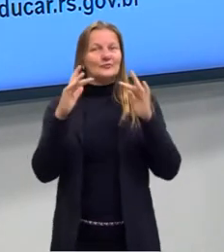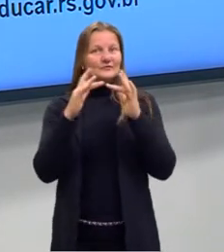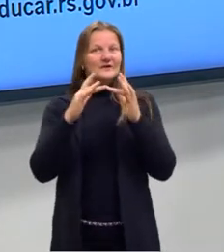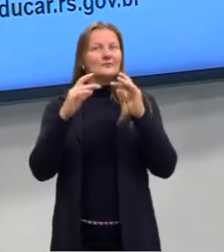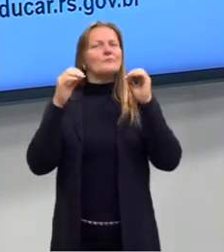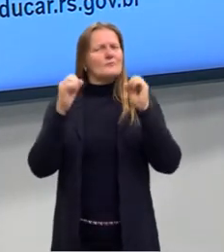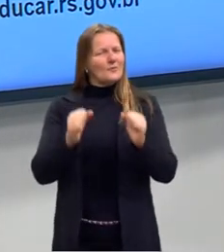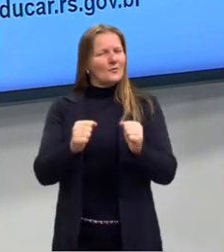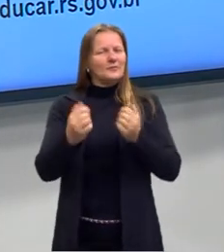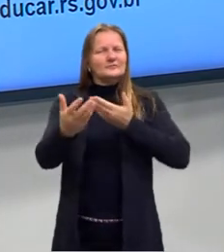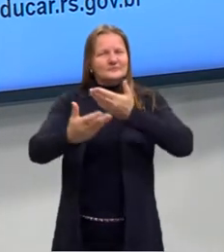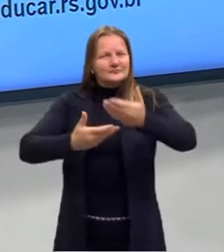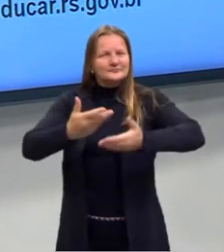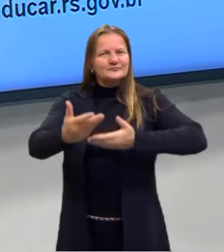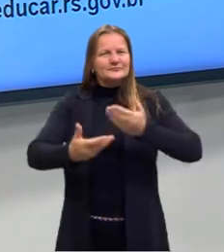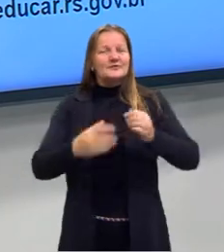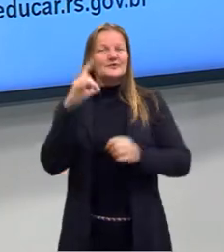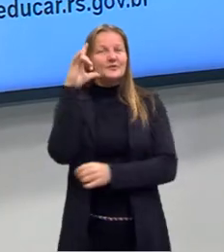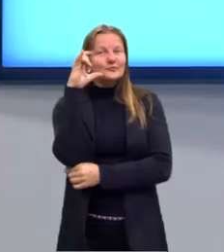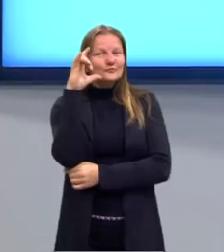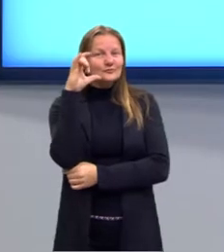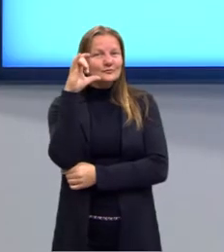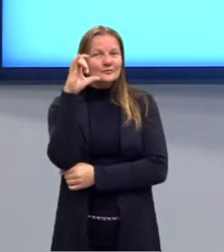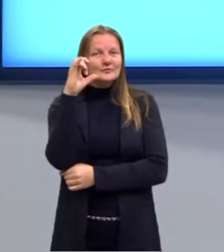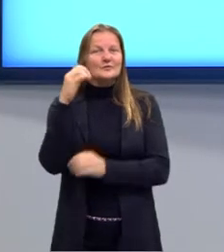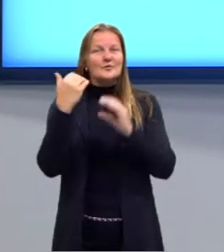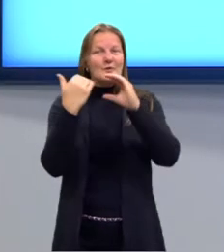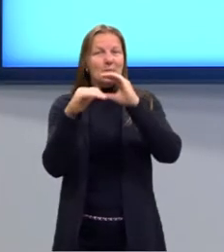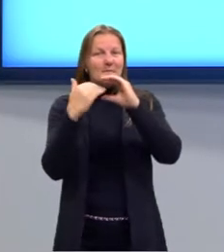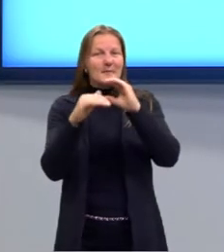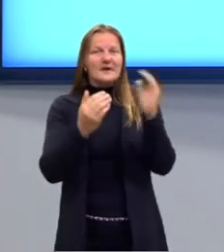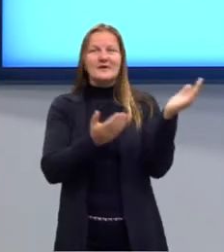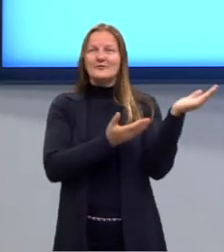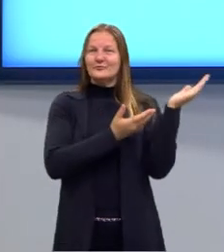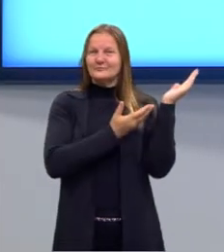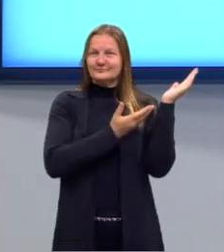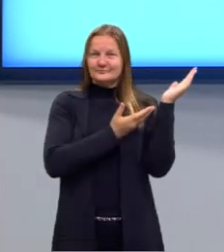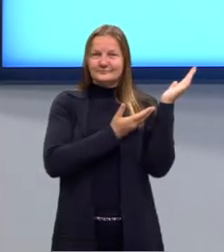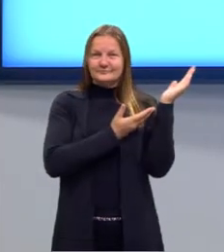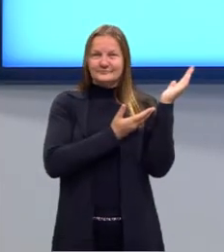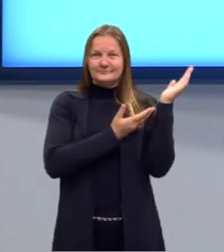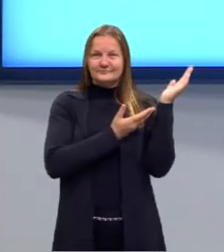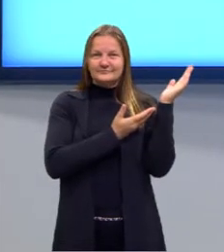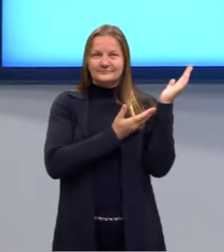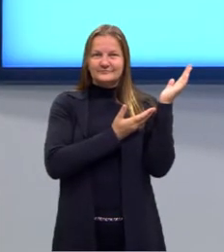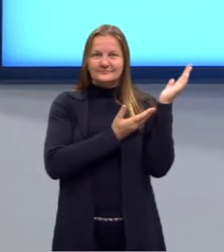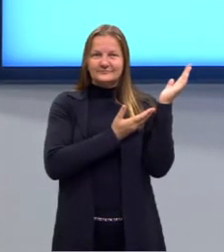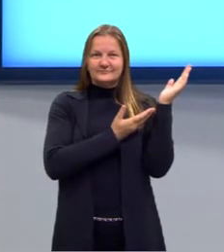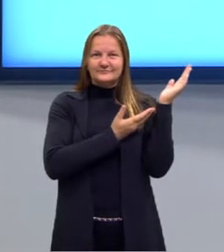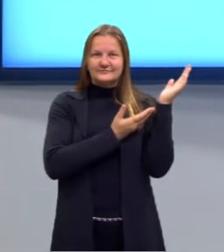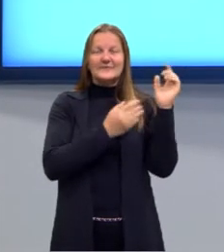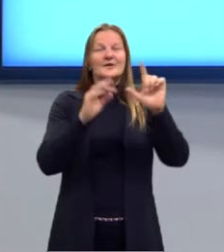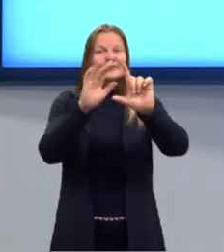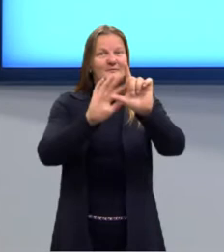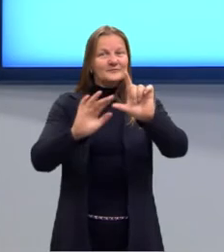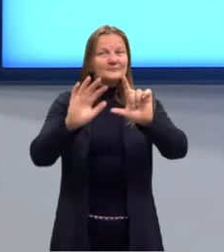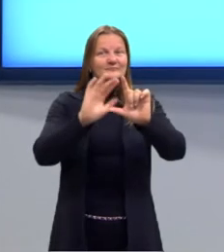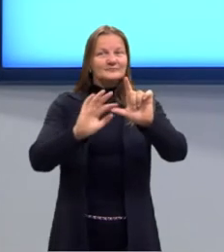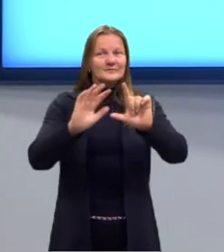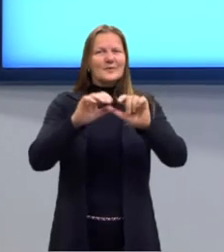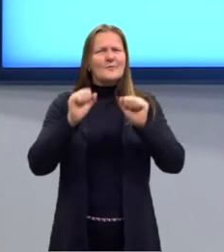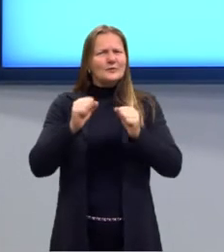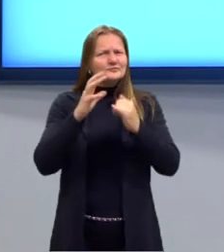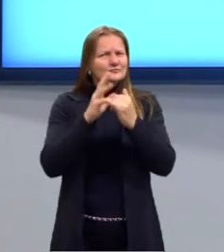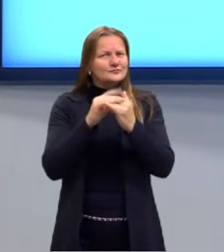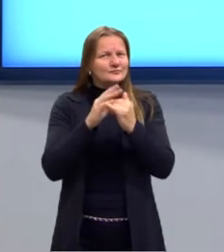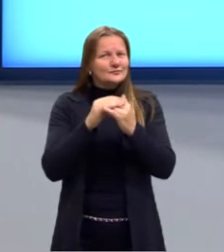em contato, tem o Instagram e o e-mail onde vocês podem mandar mensagens e também ali no QR Code para assistir